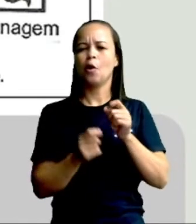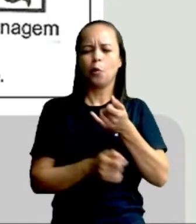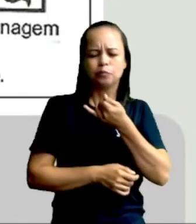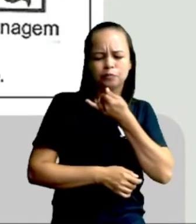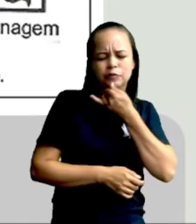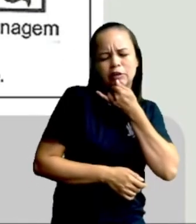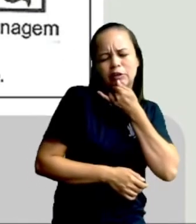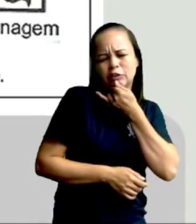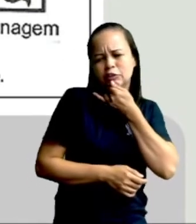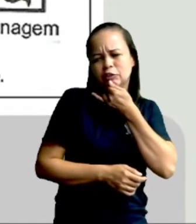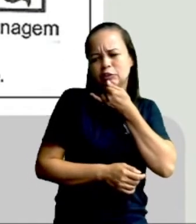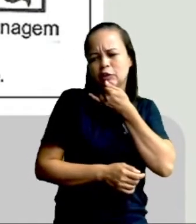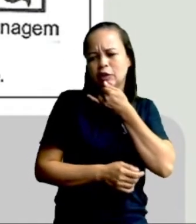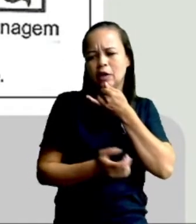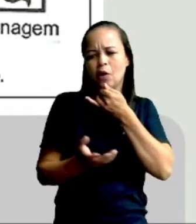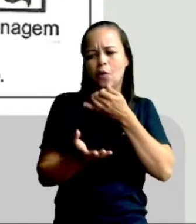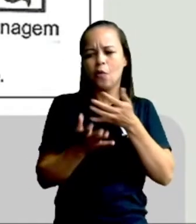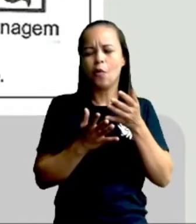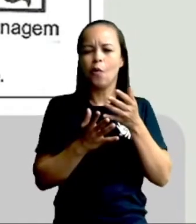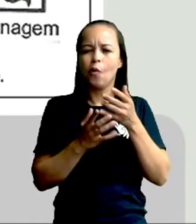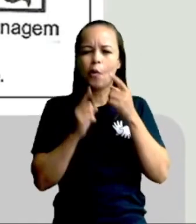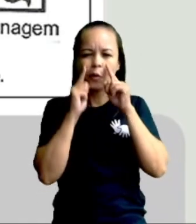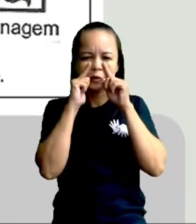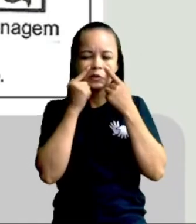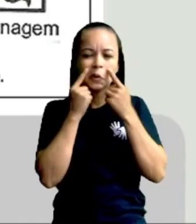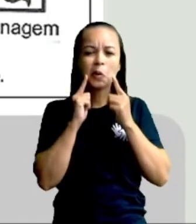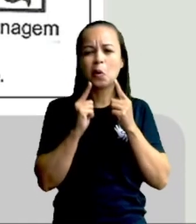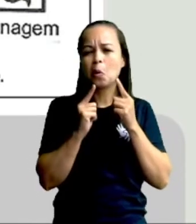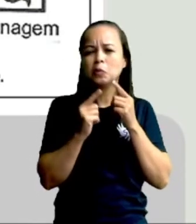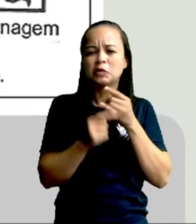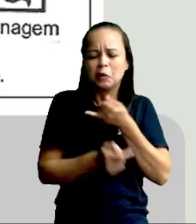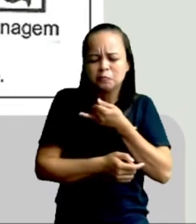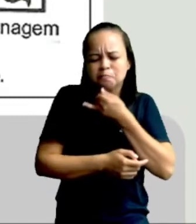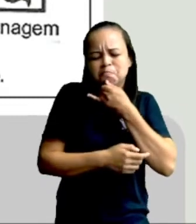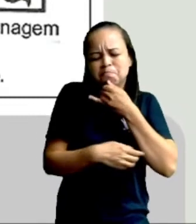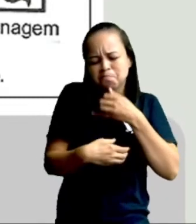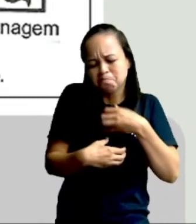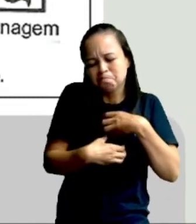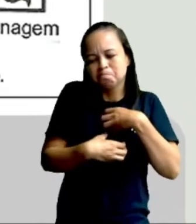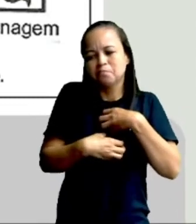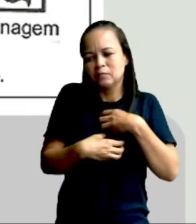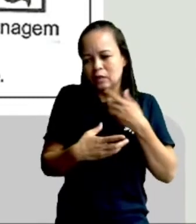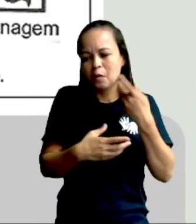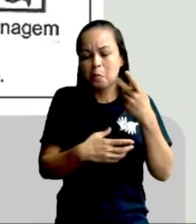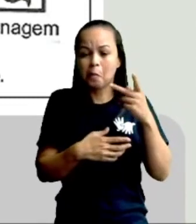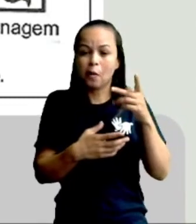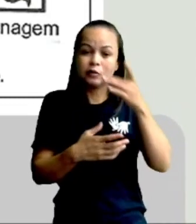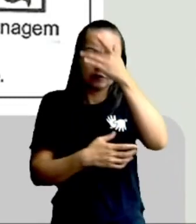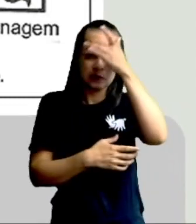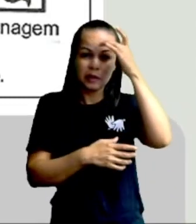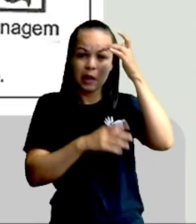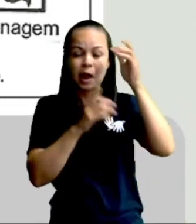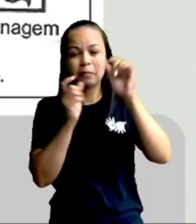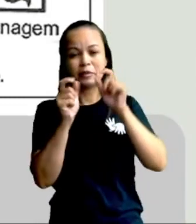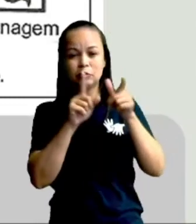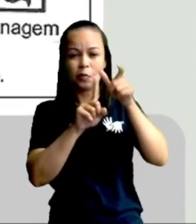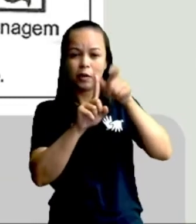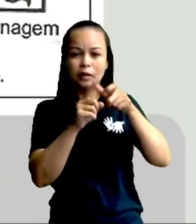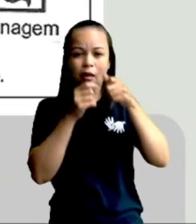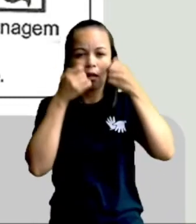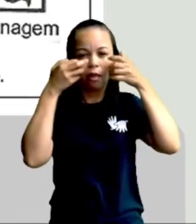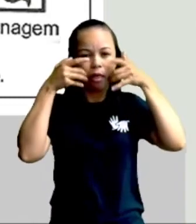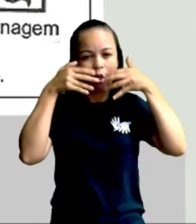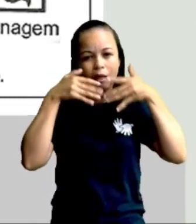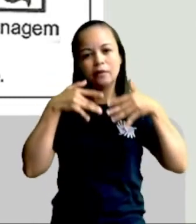triste, ou choroso, tá? Então, dá aquela ideia de tristeza. Olha aí essa nuvem, parecendo que está se desmanchando.